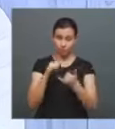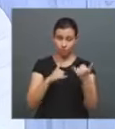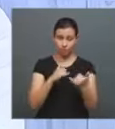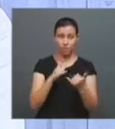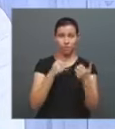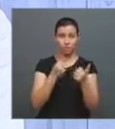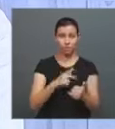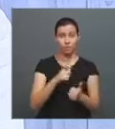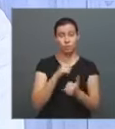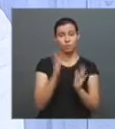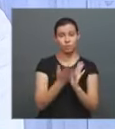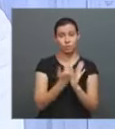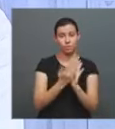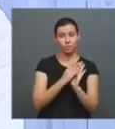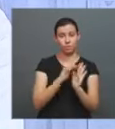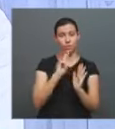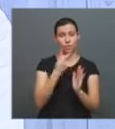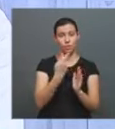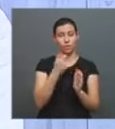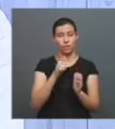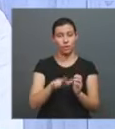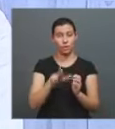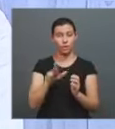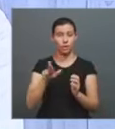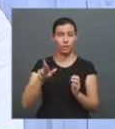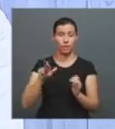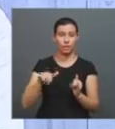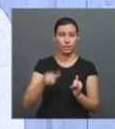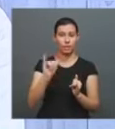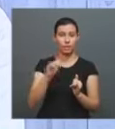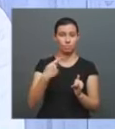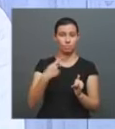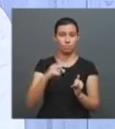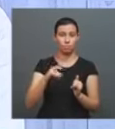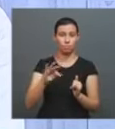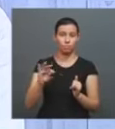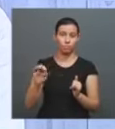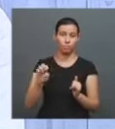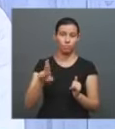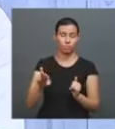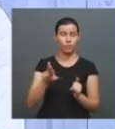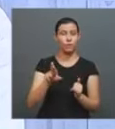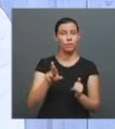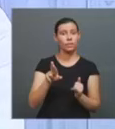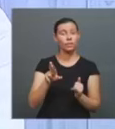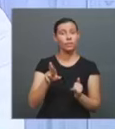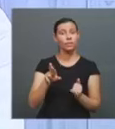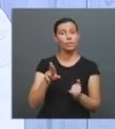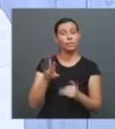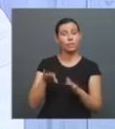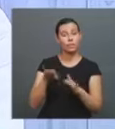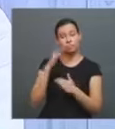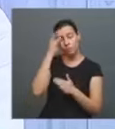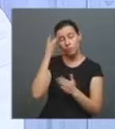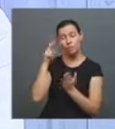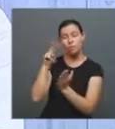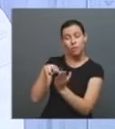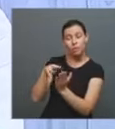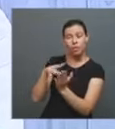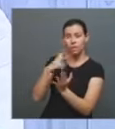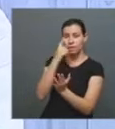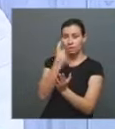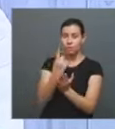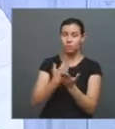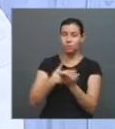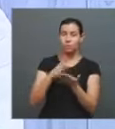foi o Harry Potter que fez muita gente começar a ler. Eu comecei a ler com Turma da Mônica, com contos